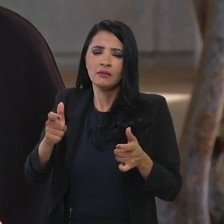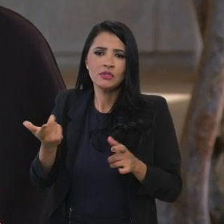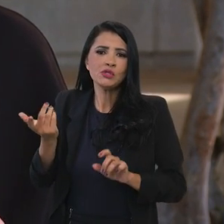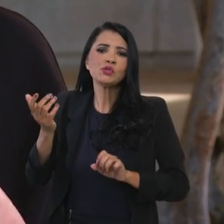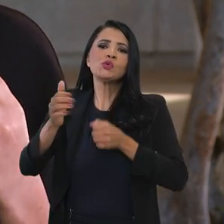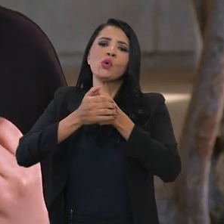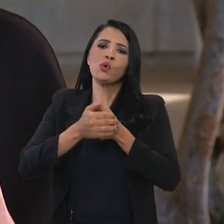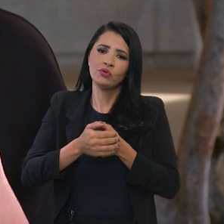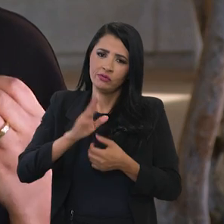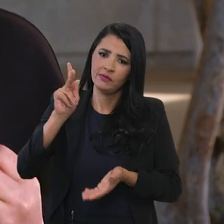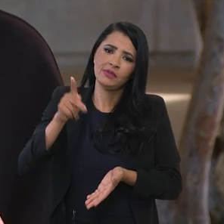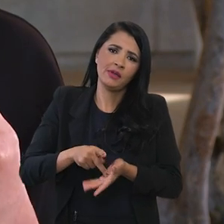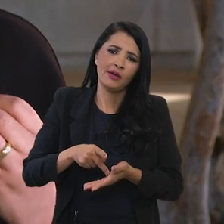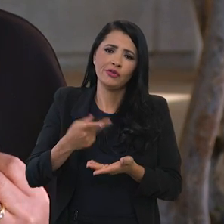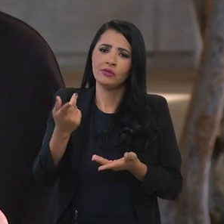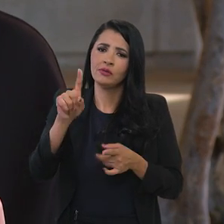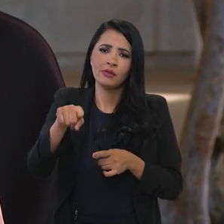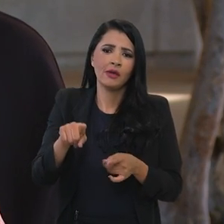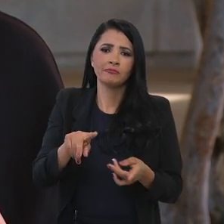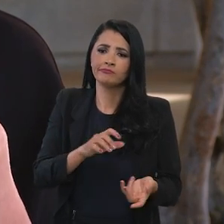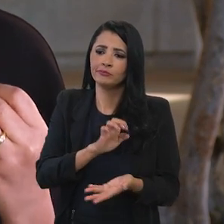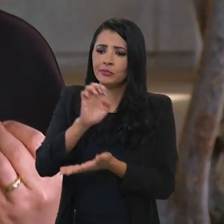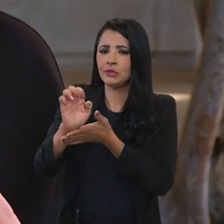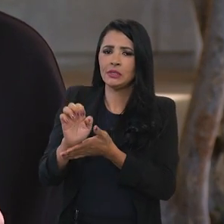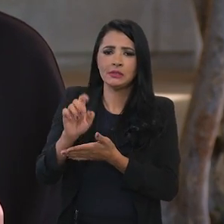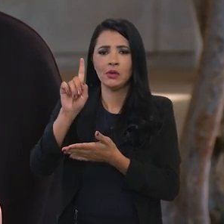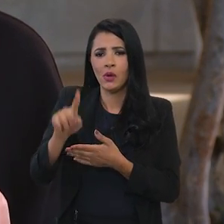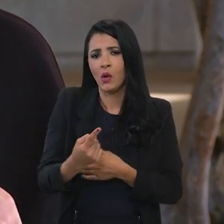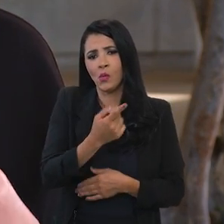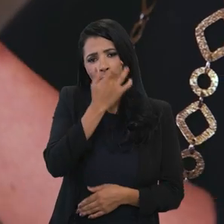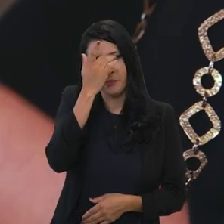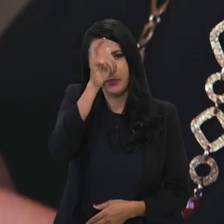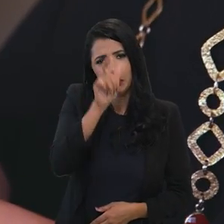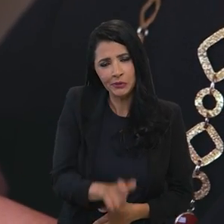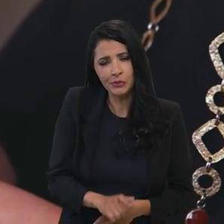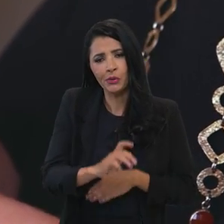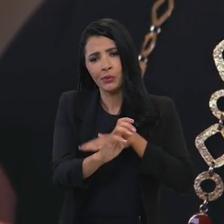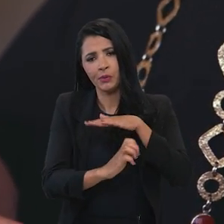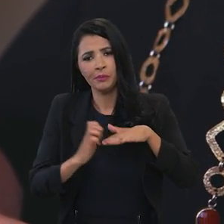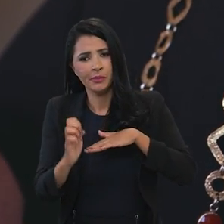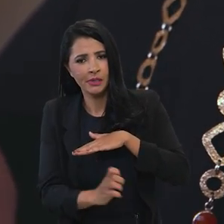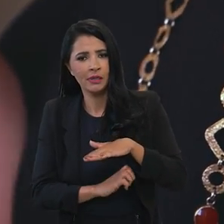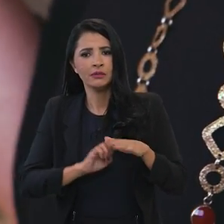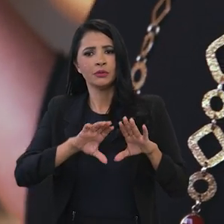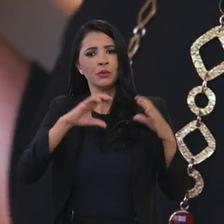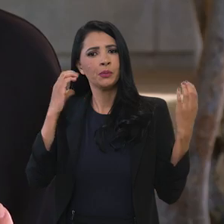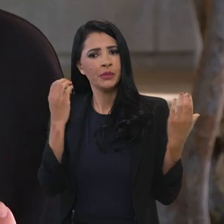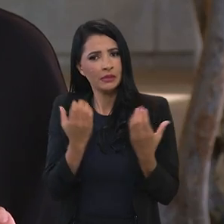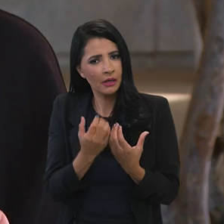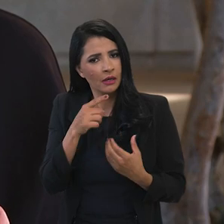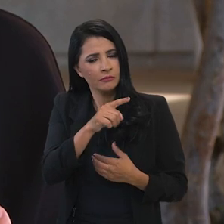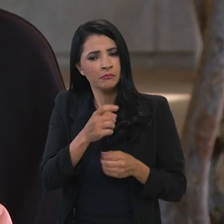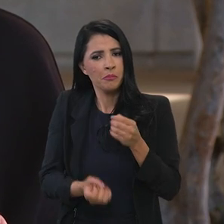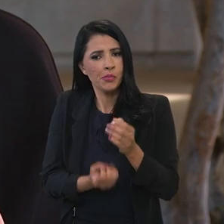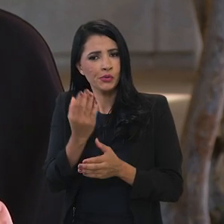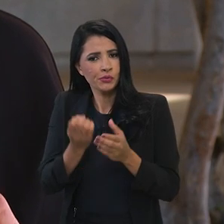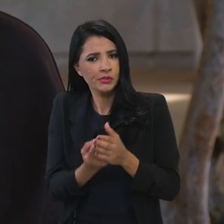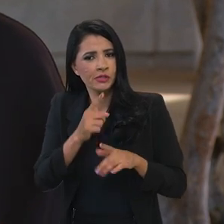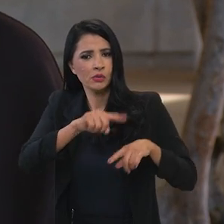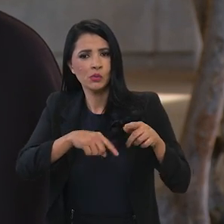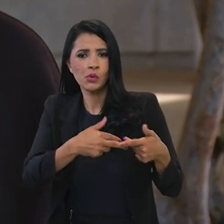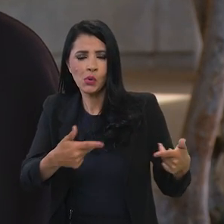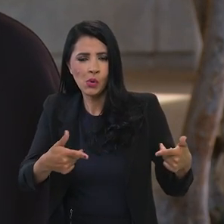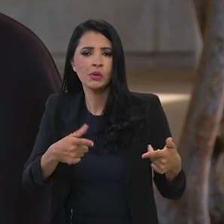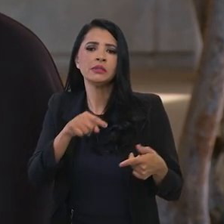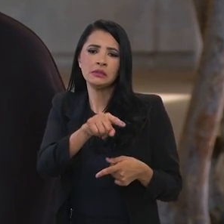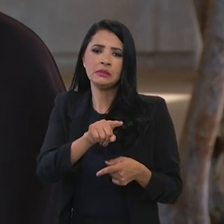envolve um indivíduo um cidadão uma empresa uma comunidade produzindo um bem que chega em outro destino